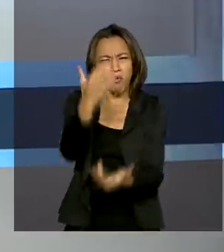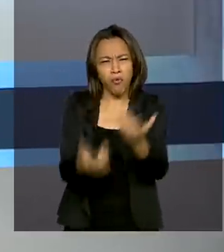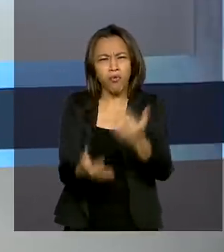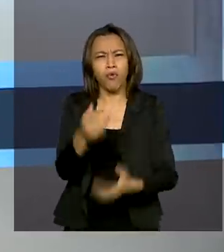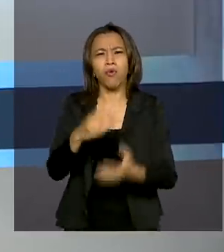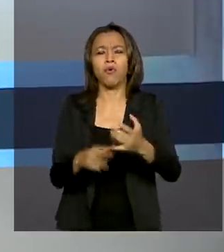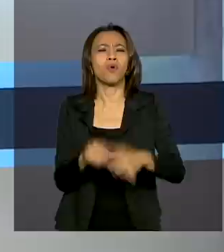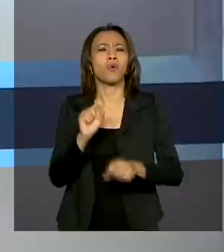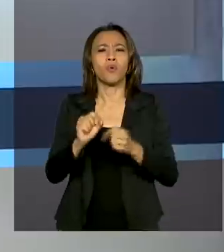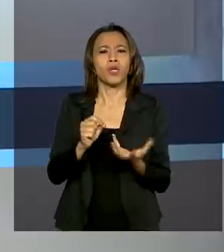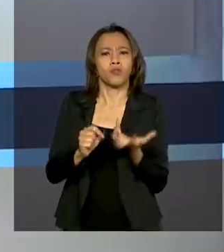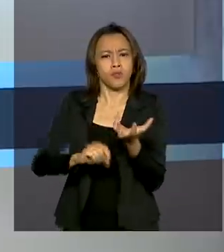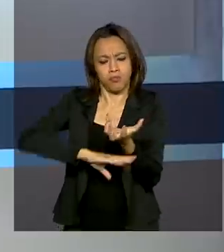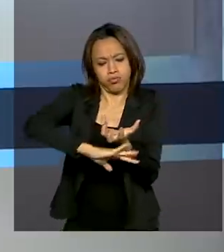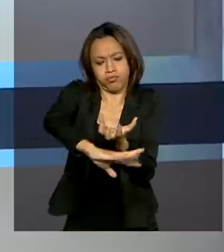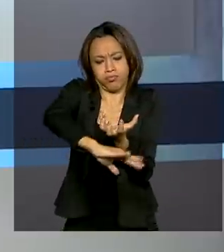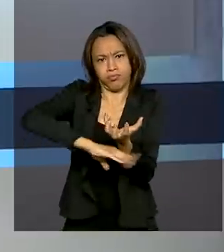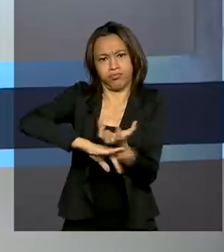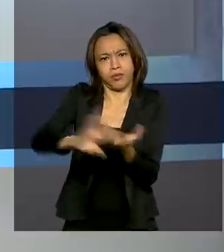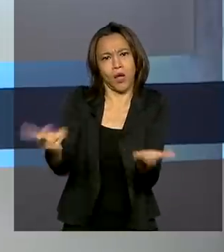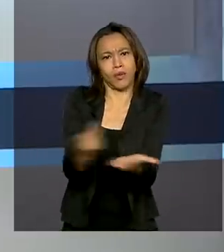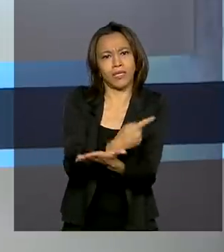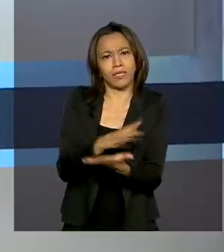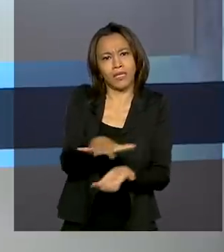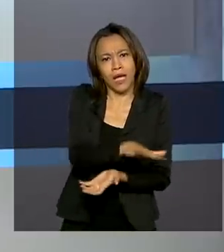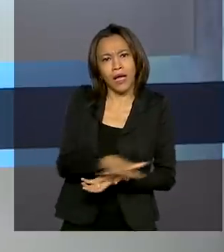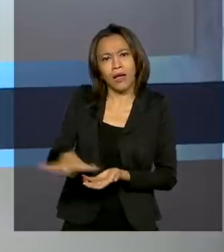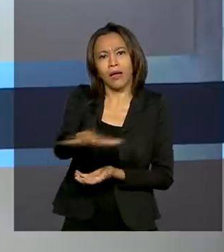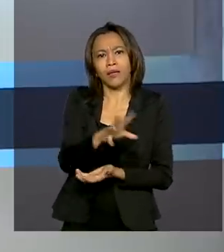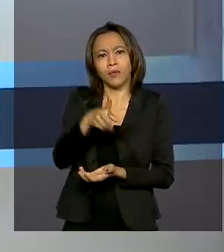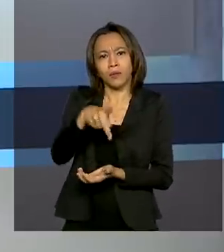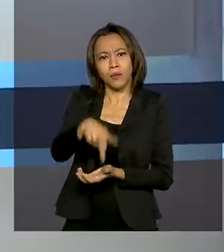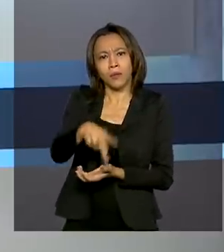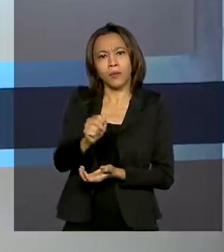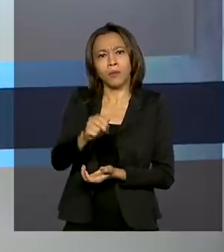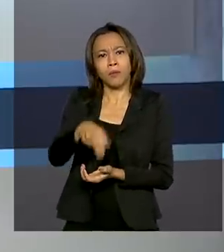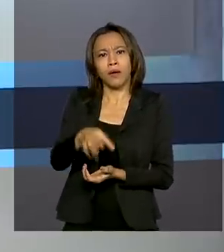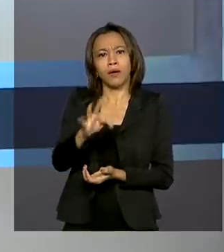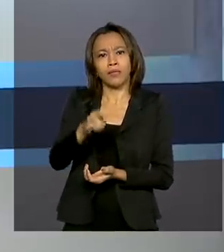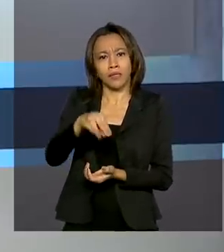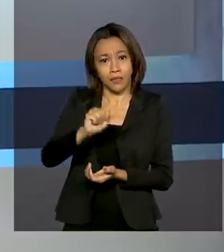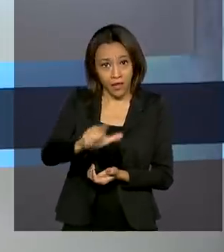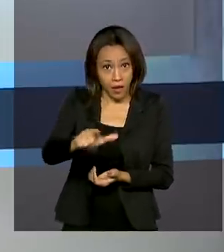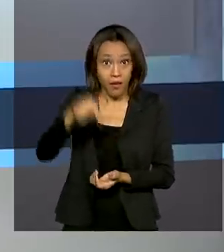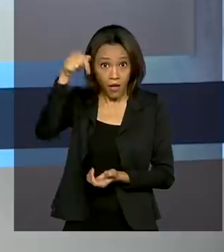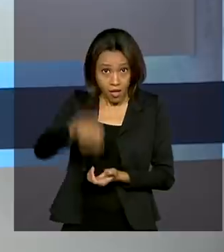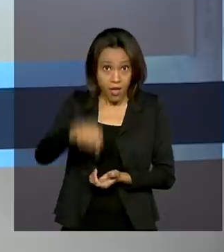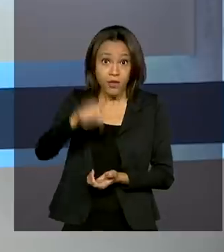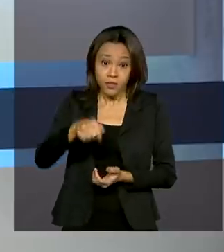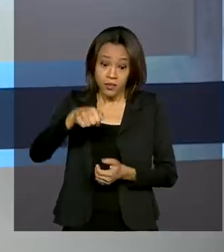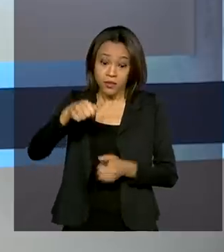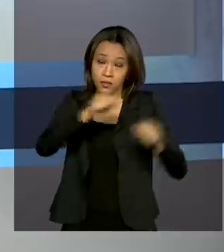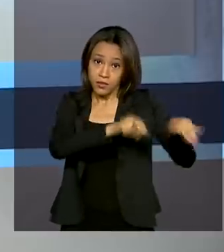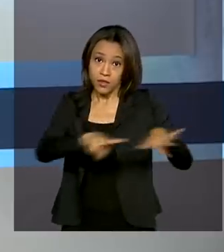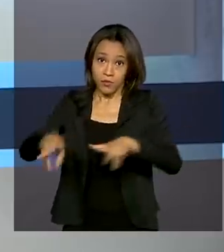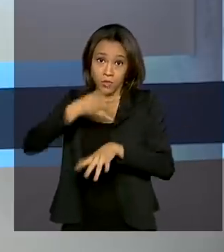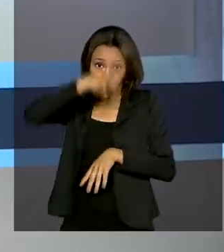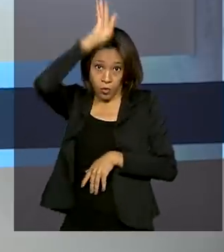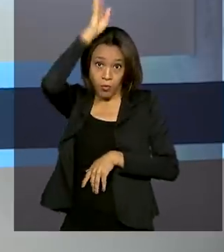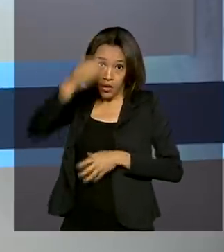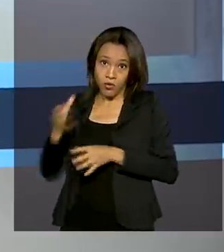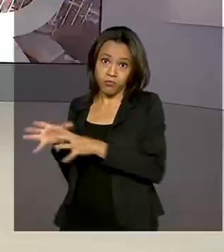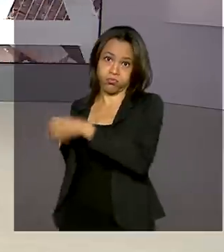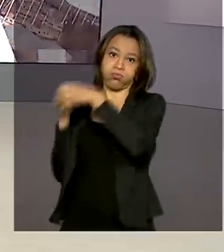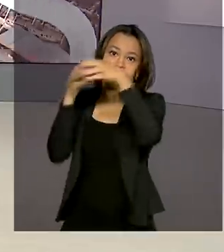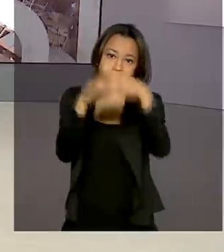bombeiros militares que vão enfrentar os incêndios na região. Ainda esta semana, os bombeiros devem ser deslocados e iniciar o